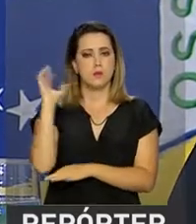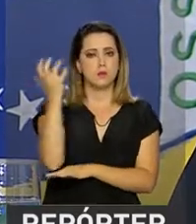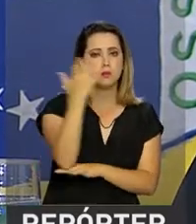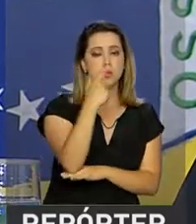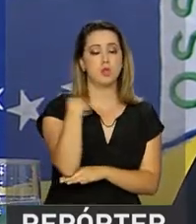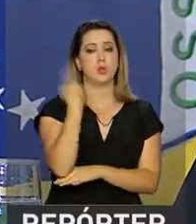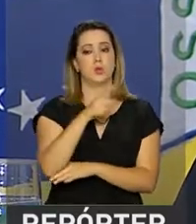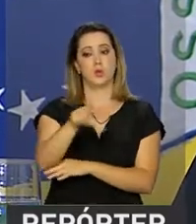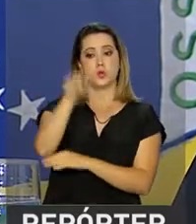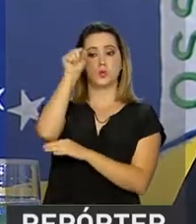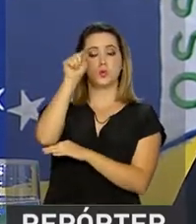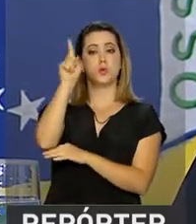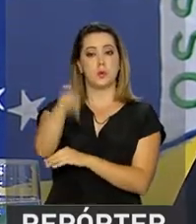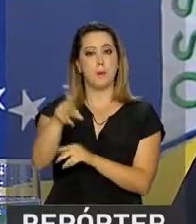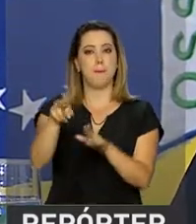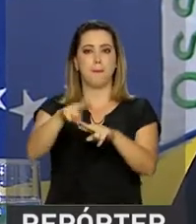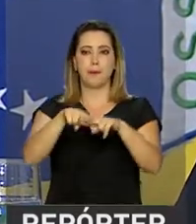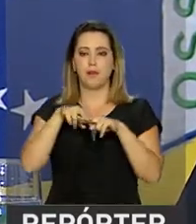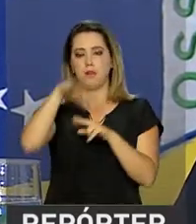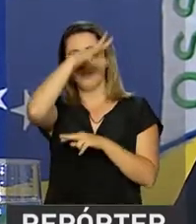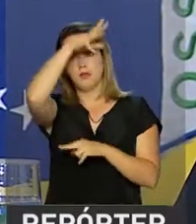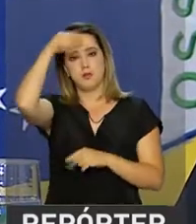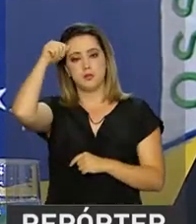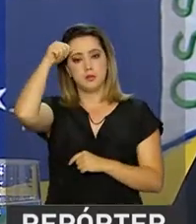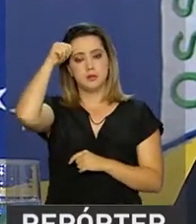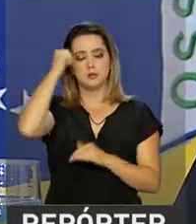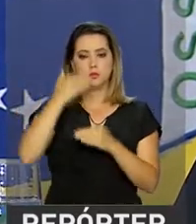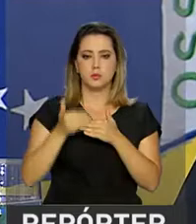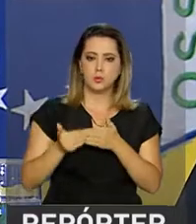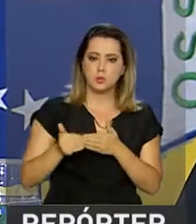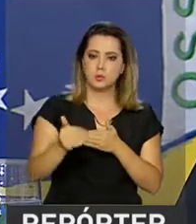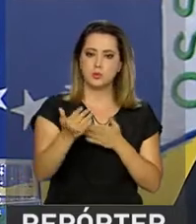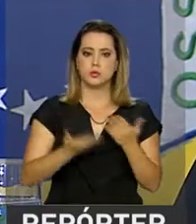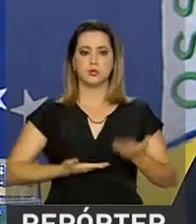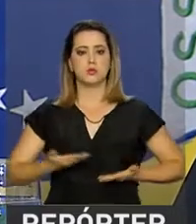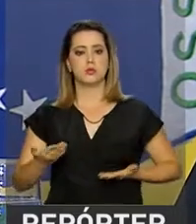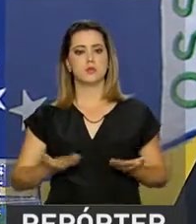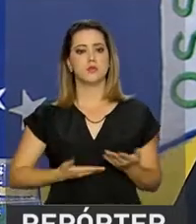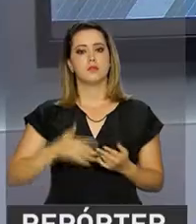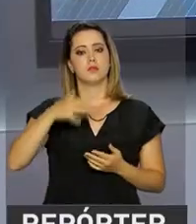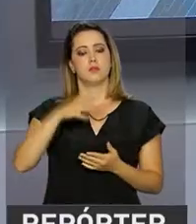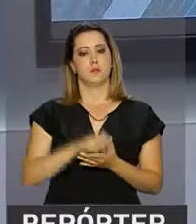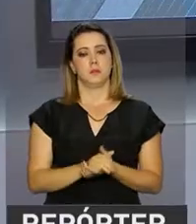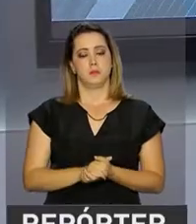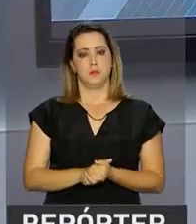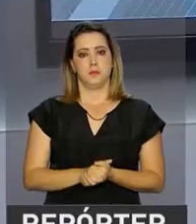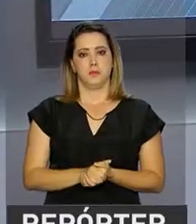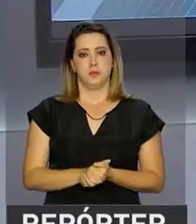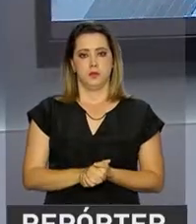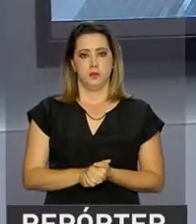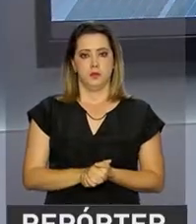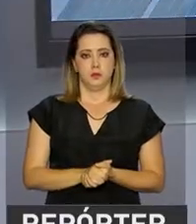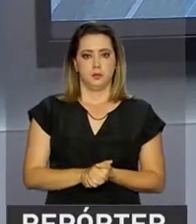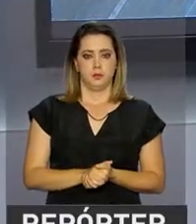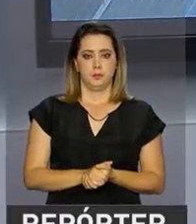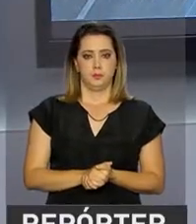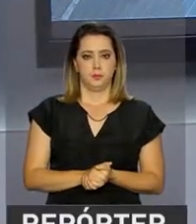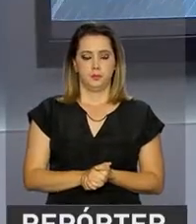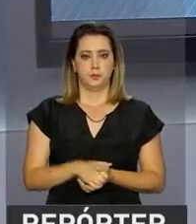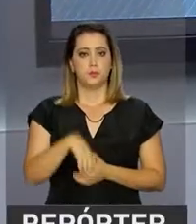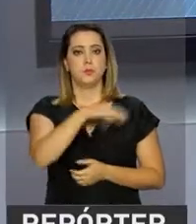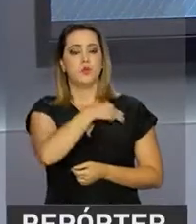opção é pela Amazônia mantendo os seus serviços ambientais. O ministro do